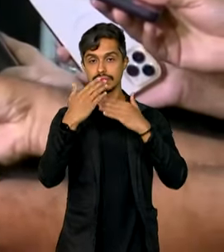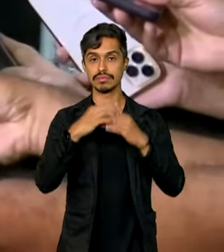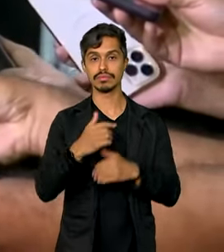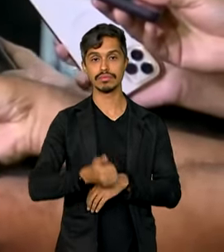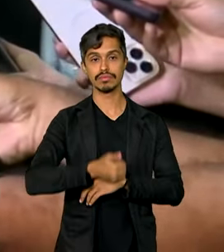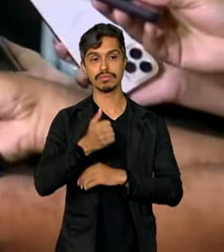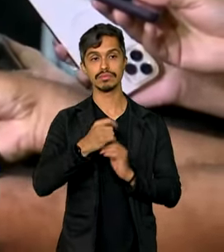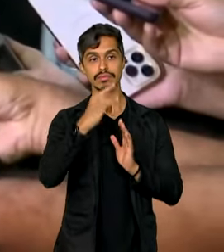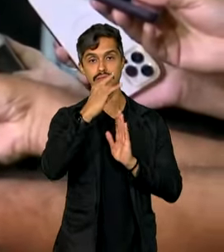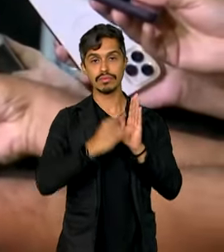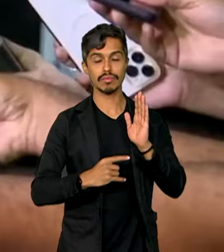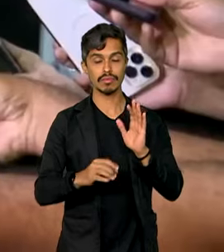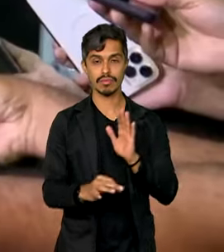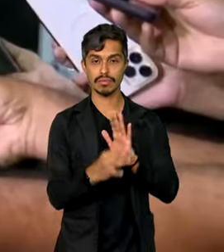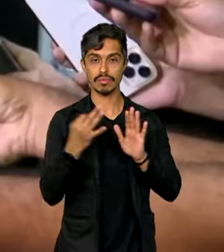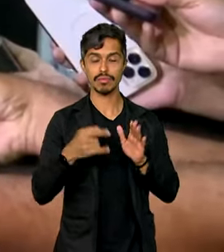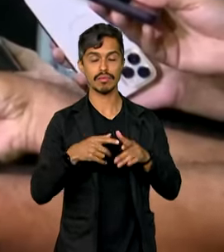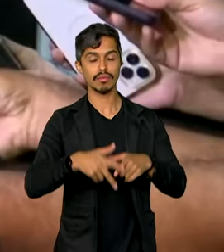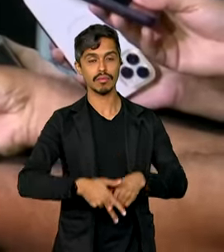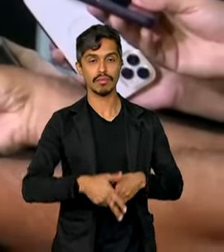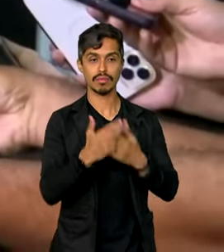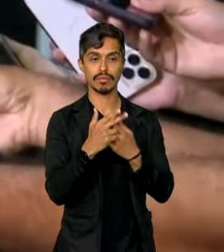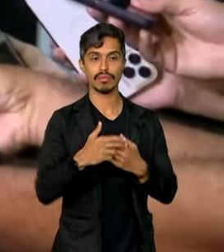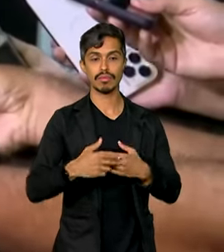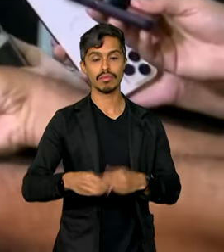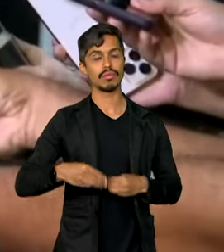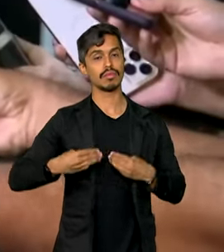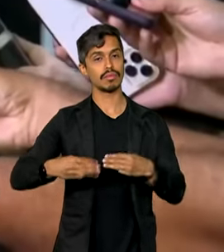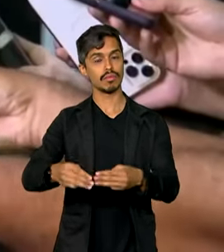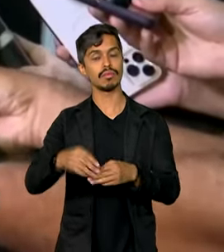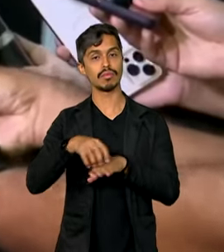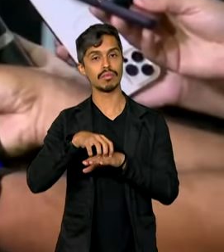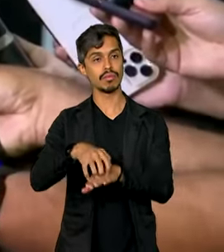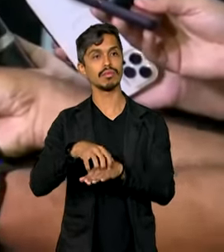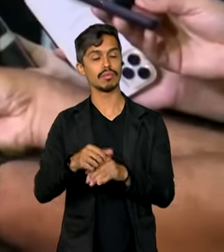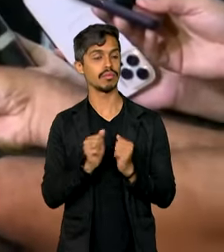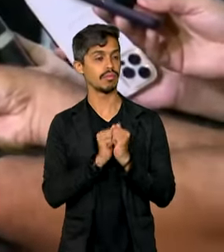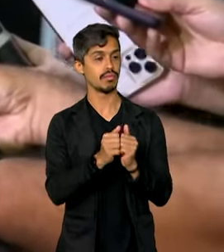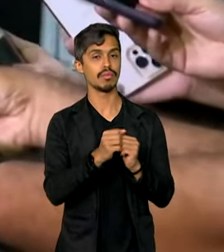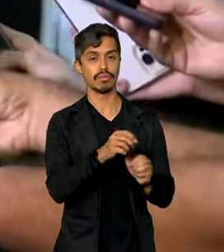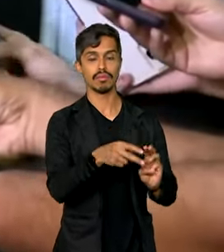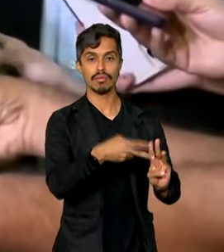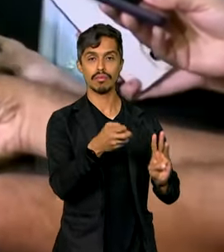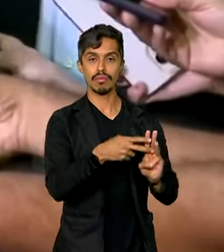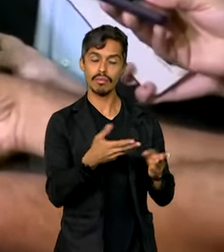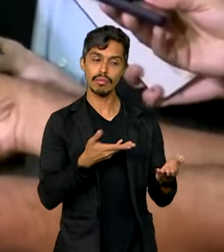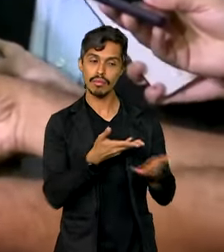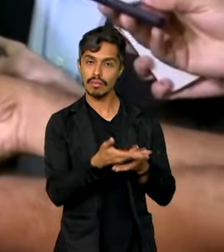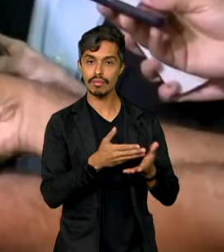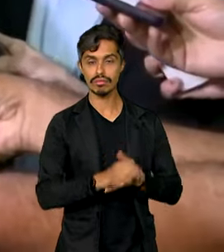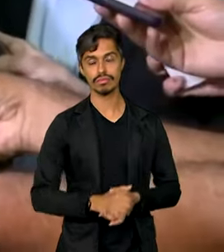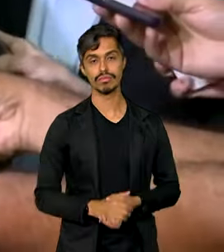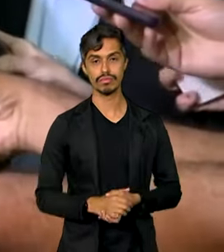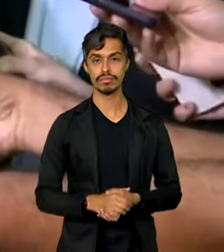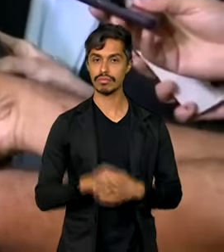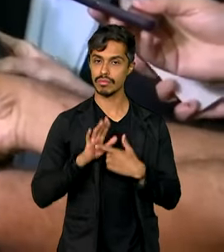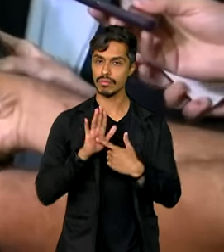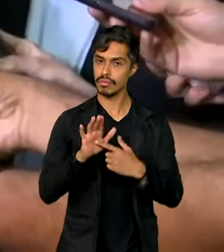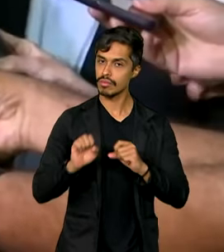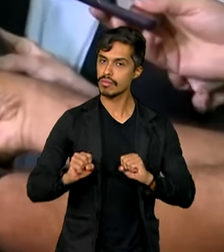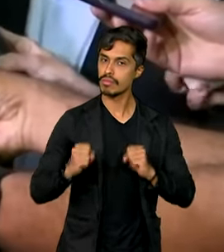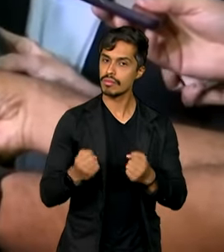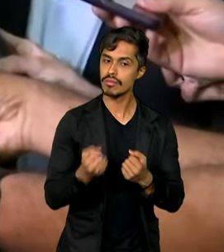termo de ajustamento de conduta da história do Ministério dos Transportes com uma comunidade indígena no Brasil, o que demonstra